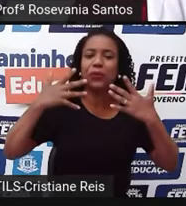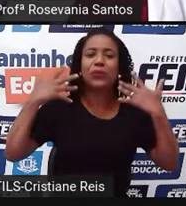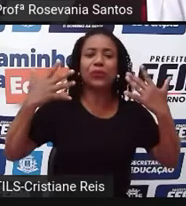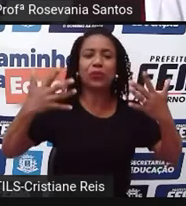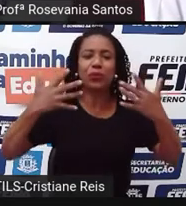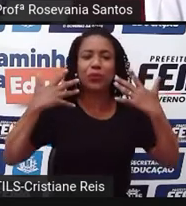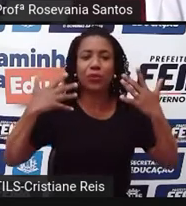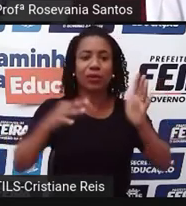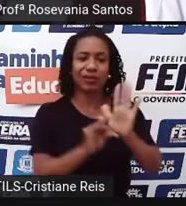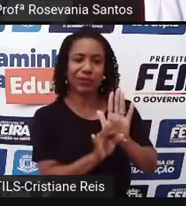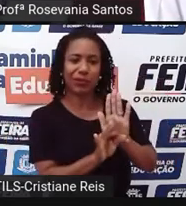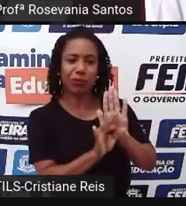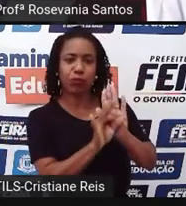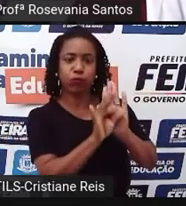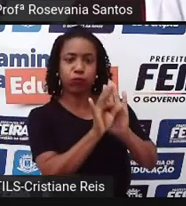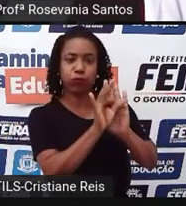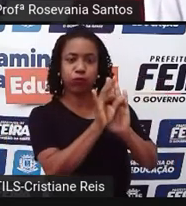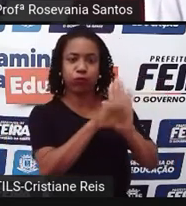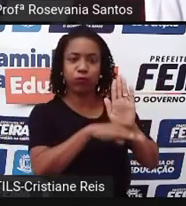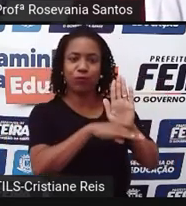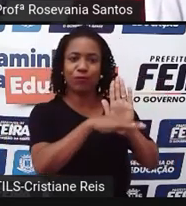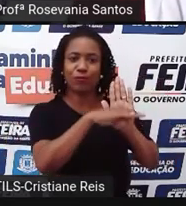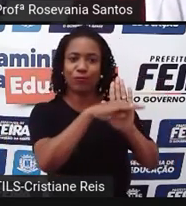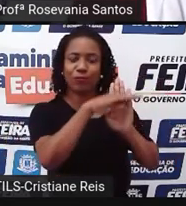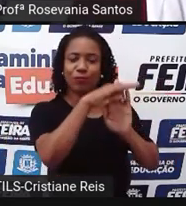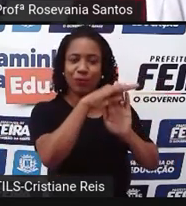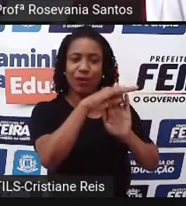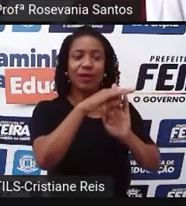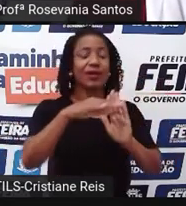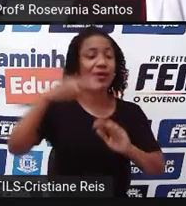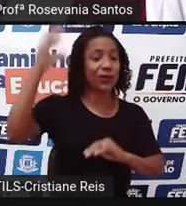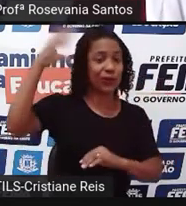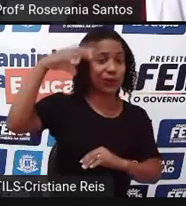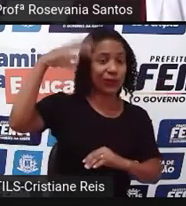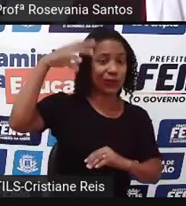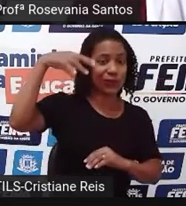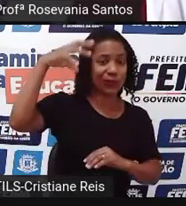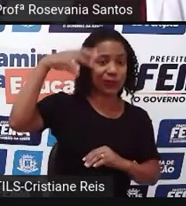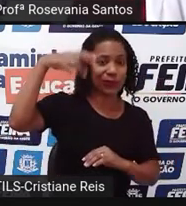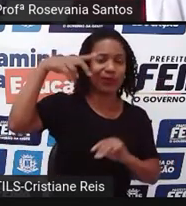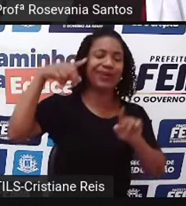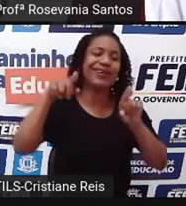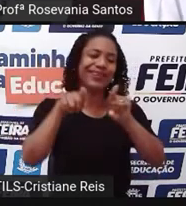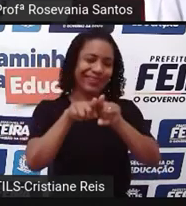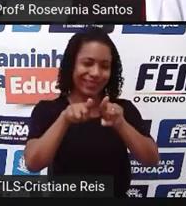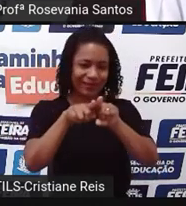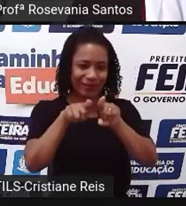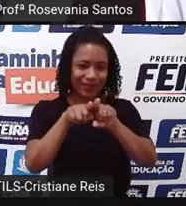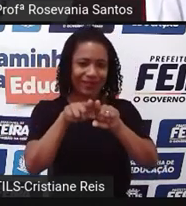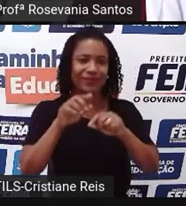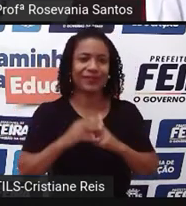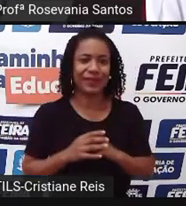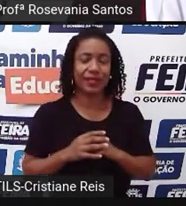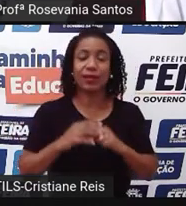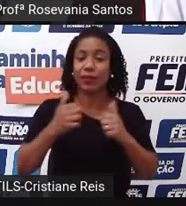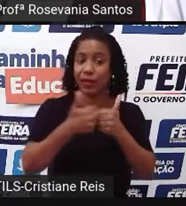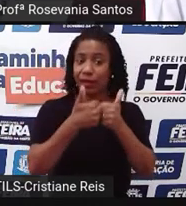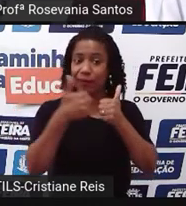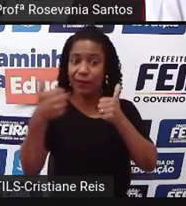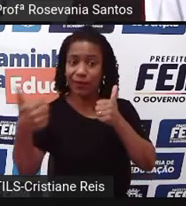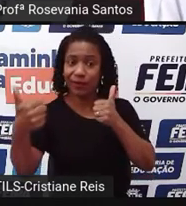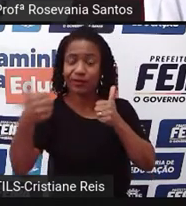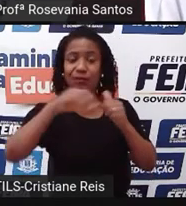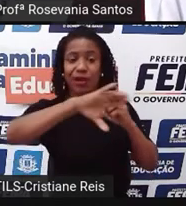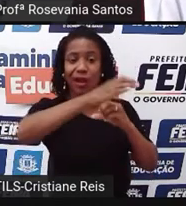elevadas e do alto índice fluviométrico e umidade. Então, o próprio fato também de estar próximo do oceano também interfere,